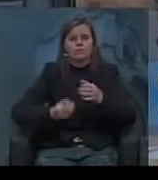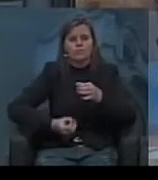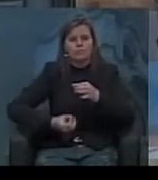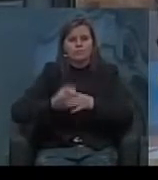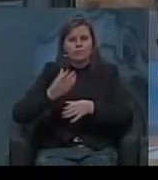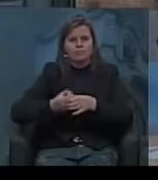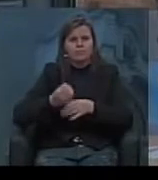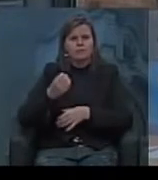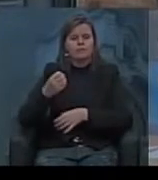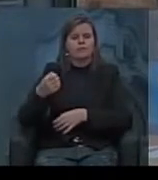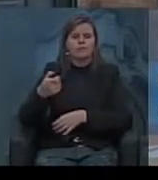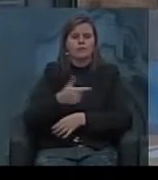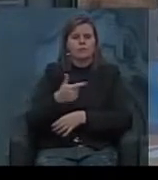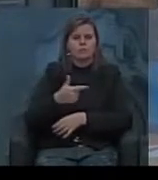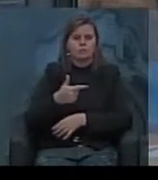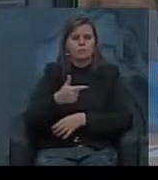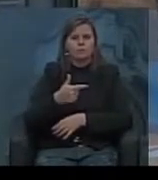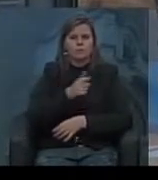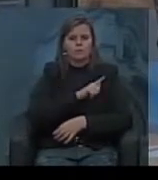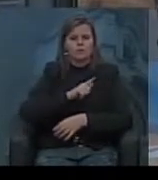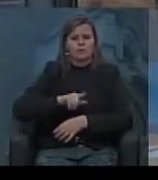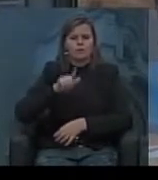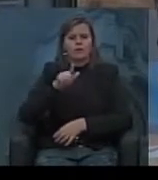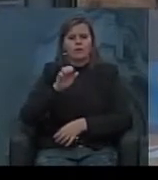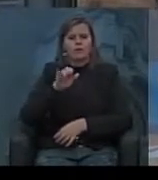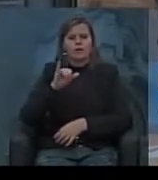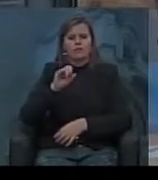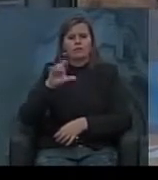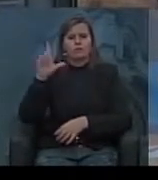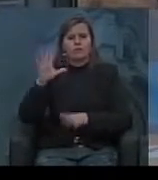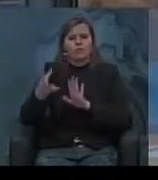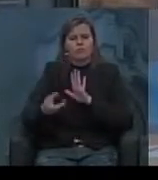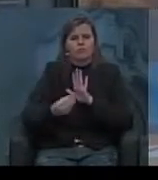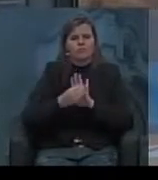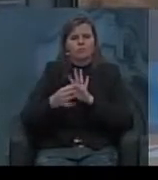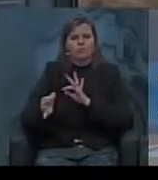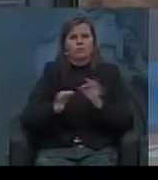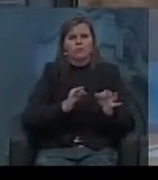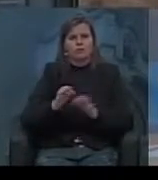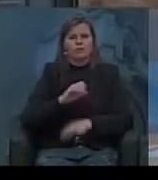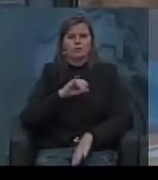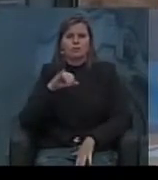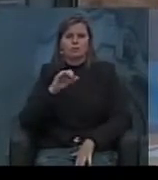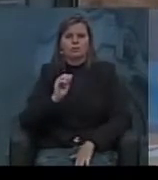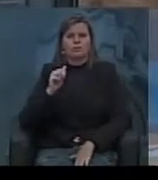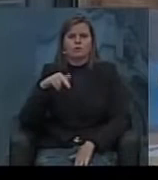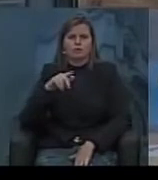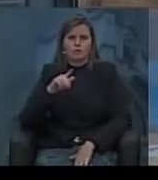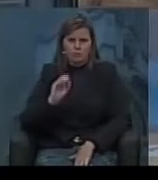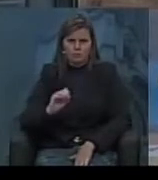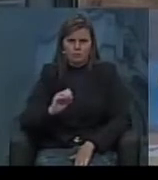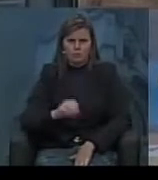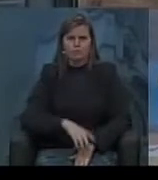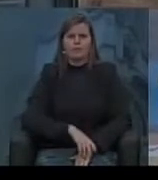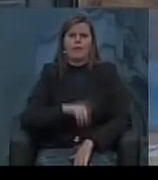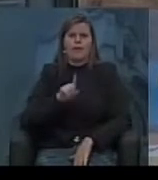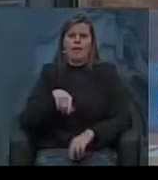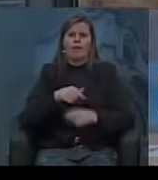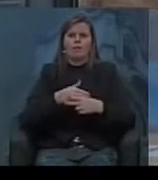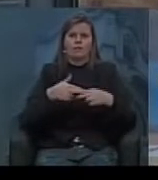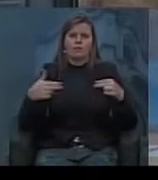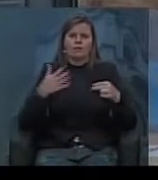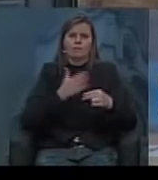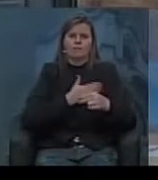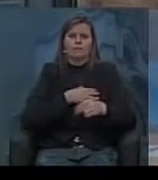Geisel, no regime militar, estavam previstas no projeto do governo João Goulart. Essa que é a grande novidade da